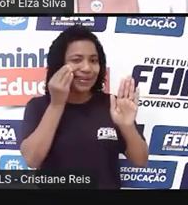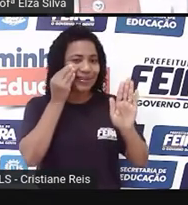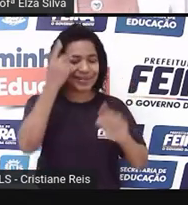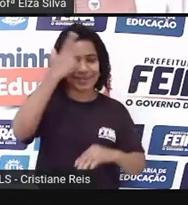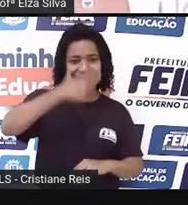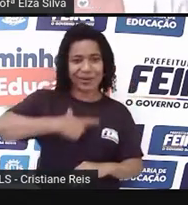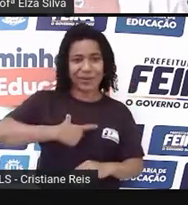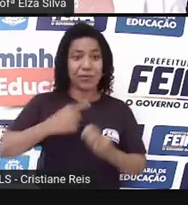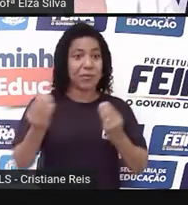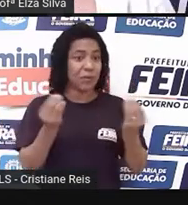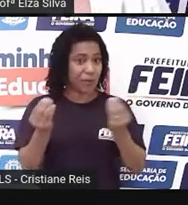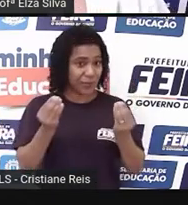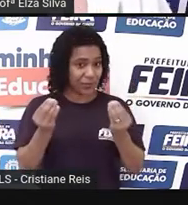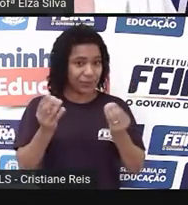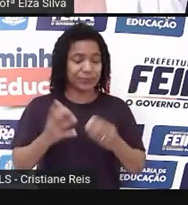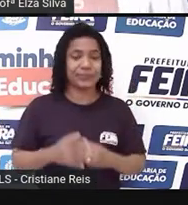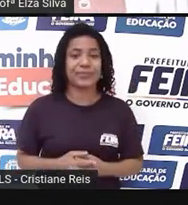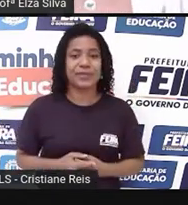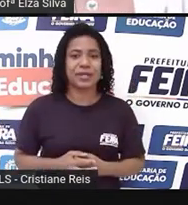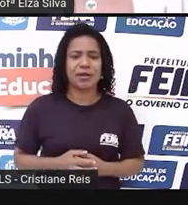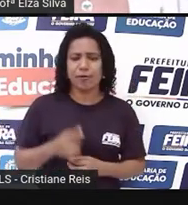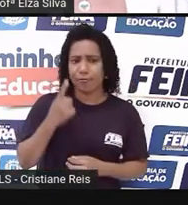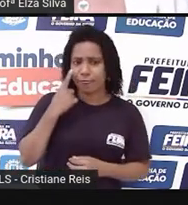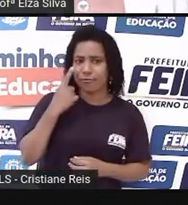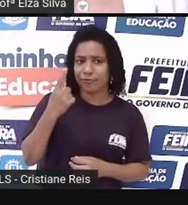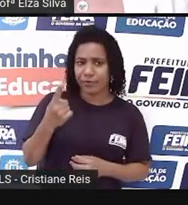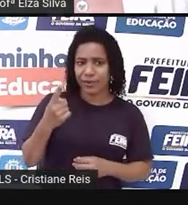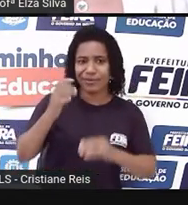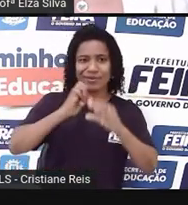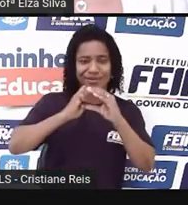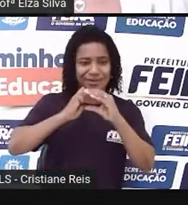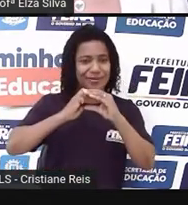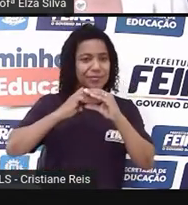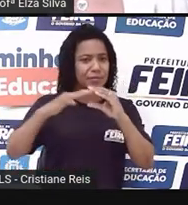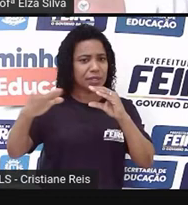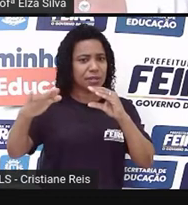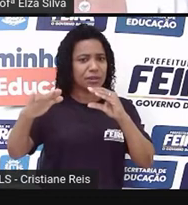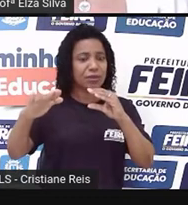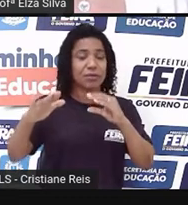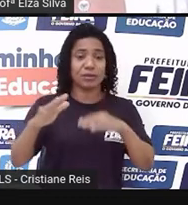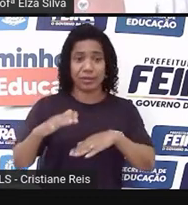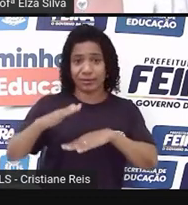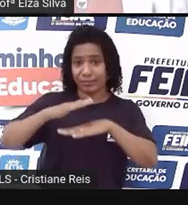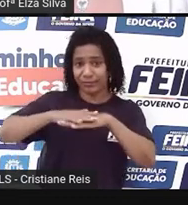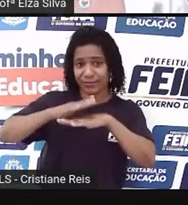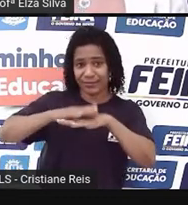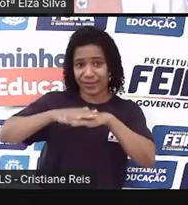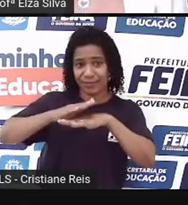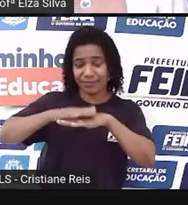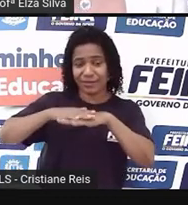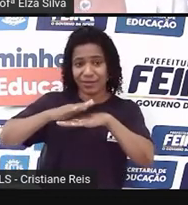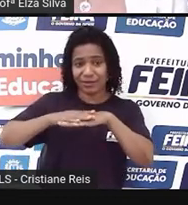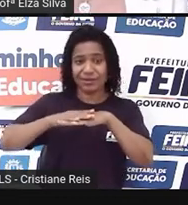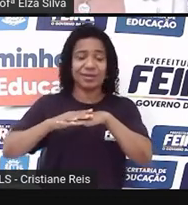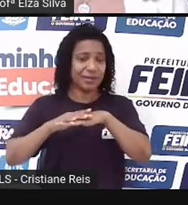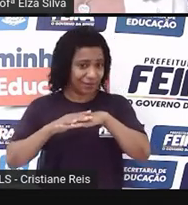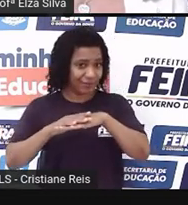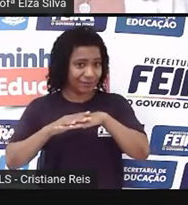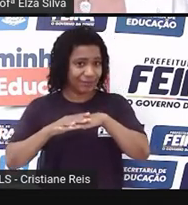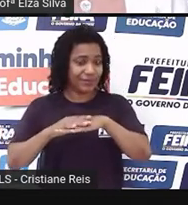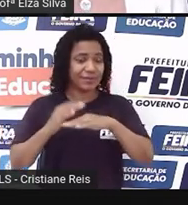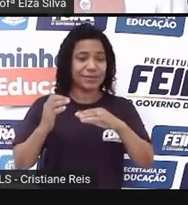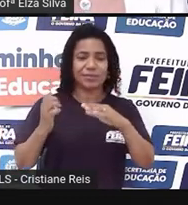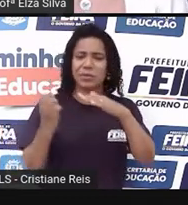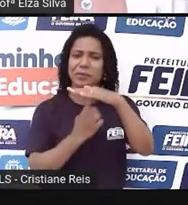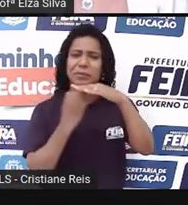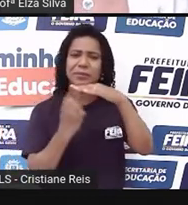Observem que os e-mails, eles geralmente são enviados por uma empresa destinada a realizar esses serviços.